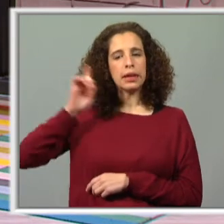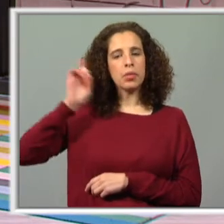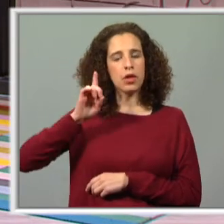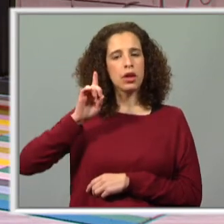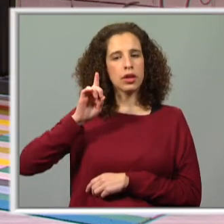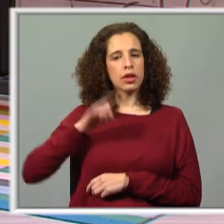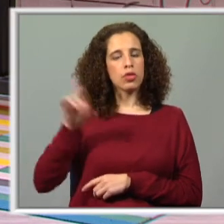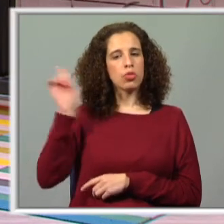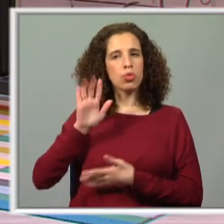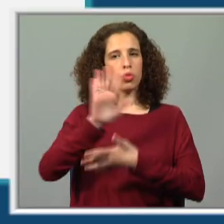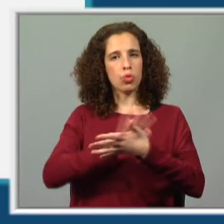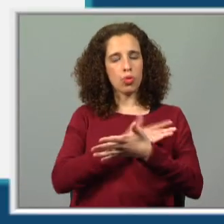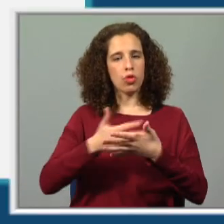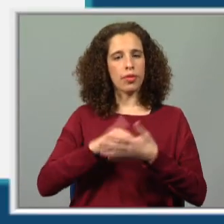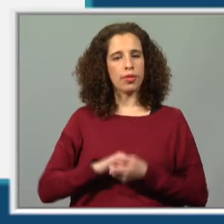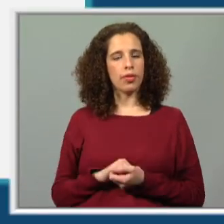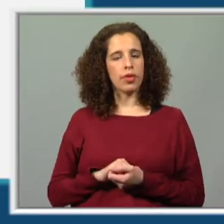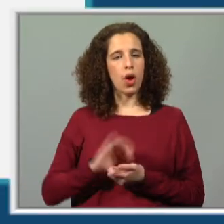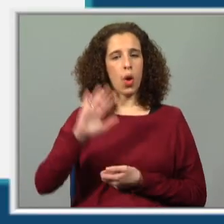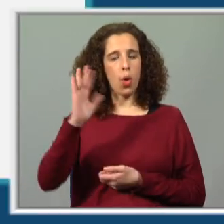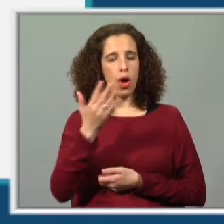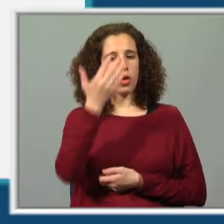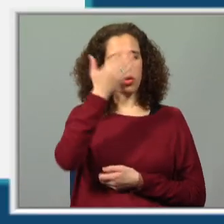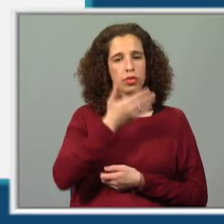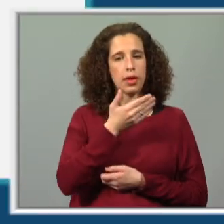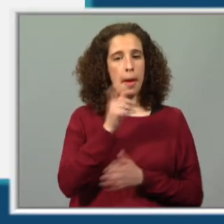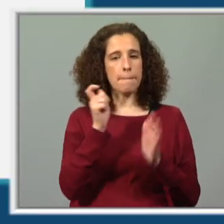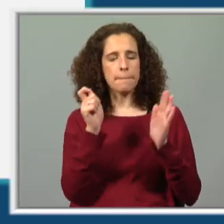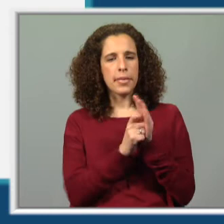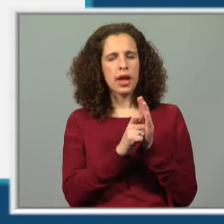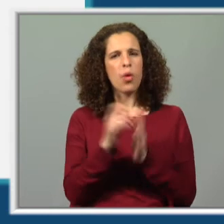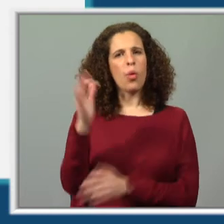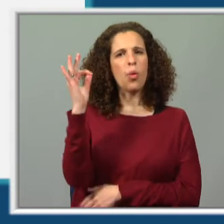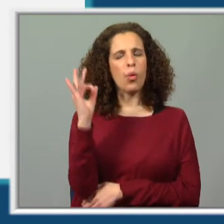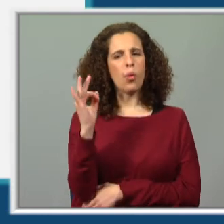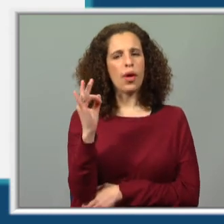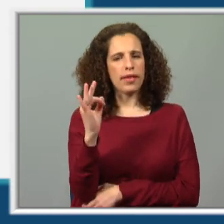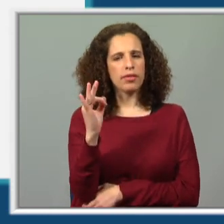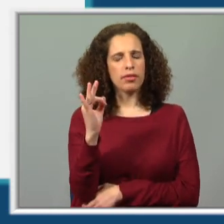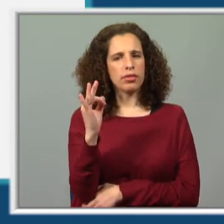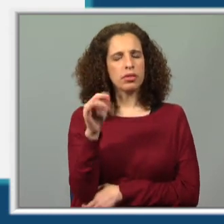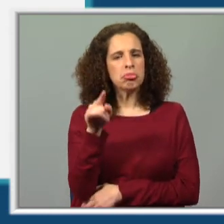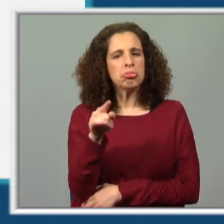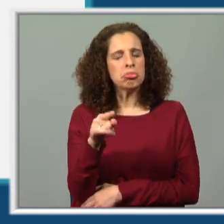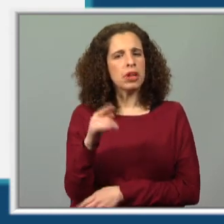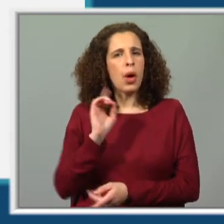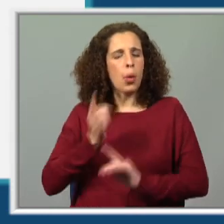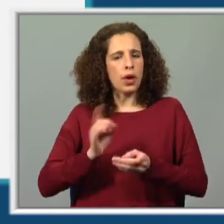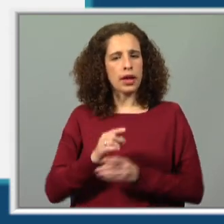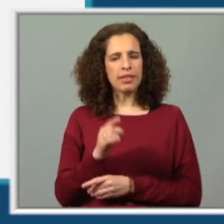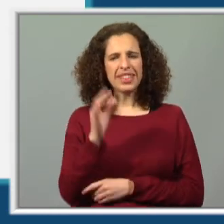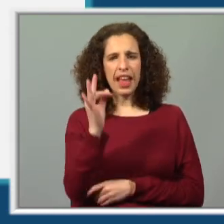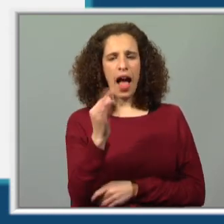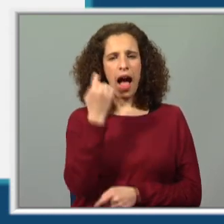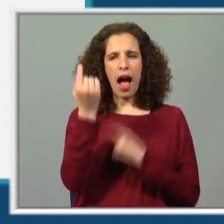calendário. Quando os dias estão marcados com um F, o que representam? E atenção, este F muitas